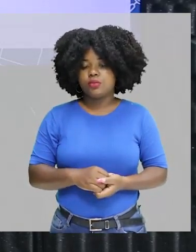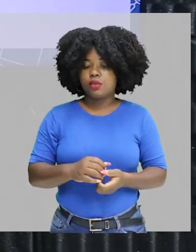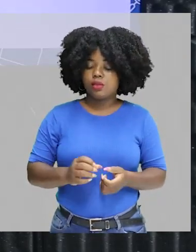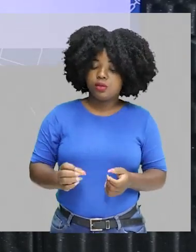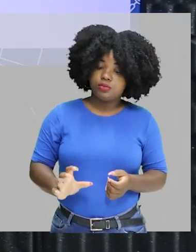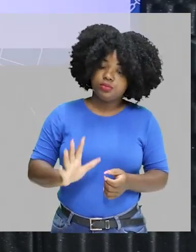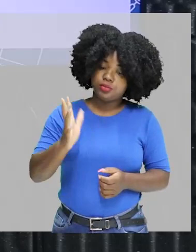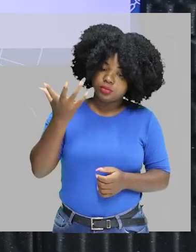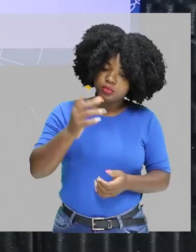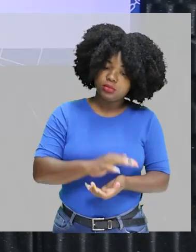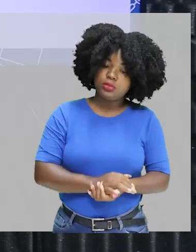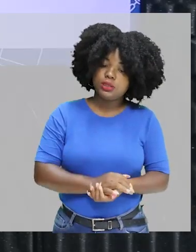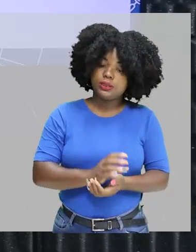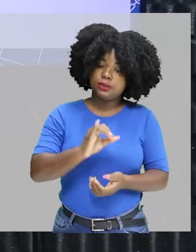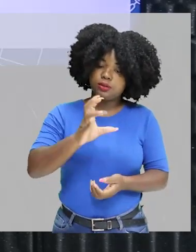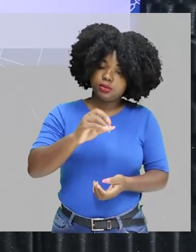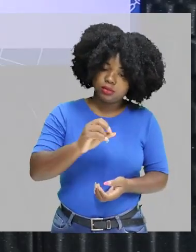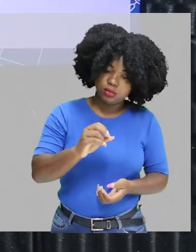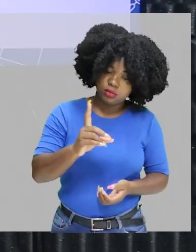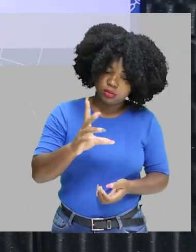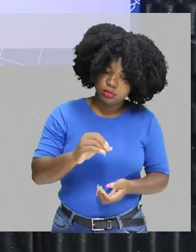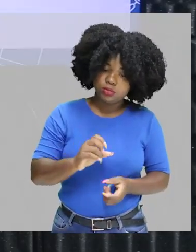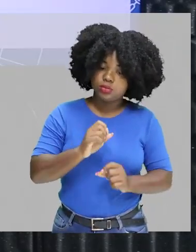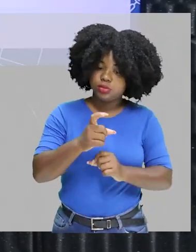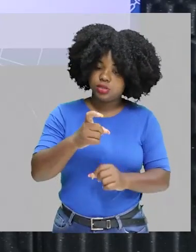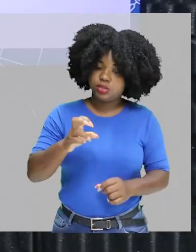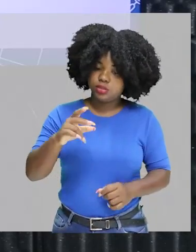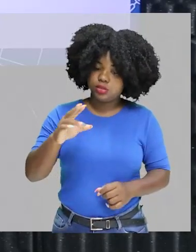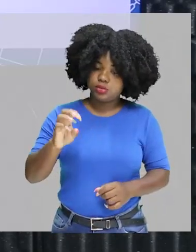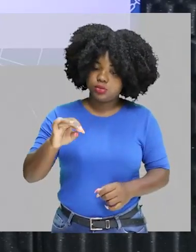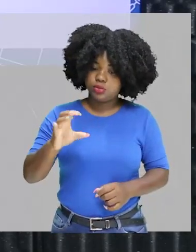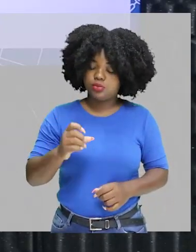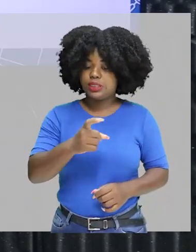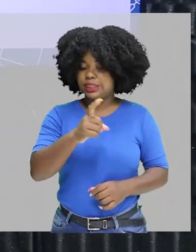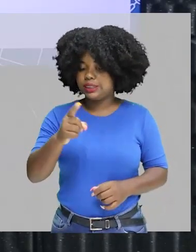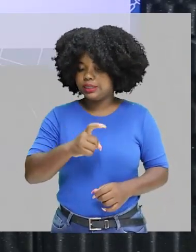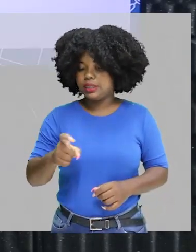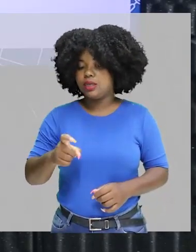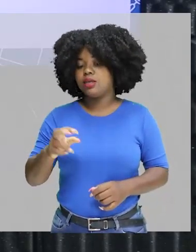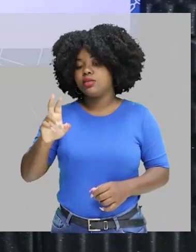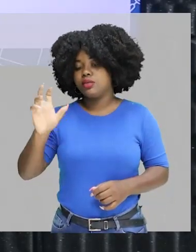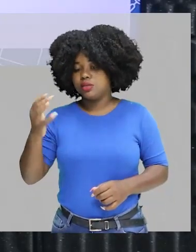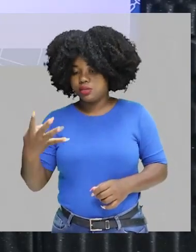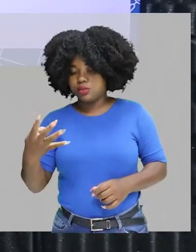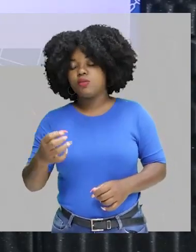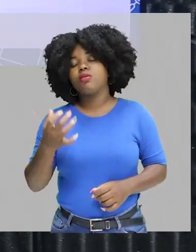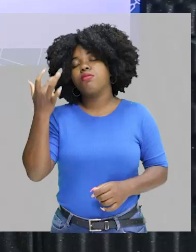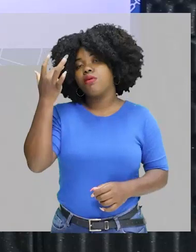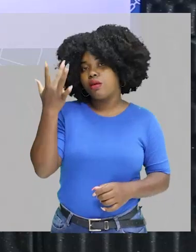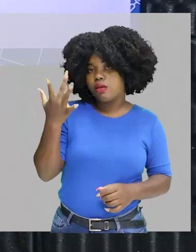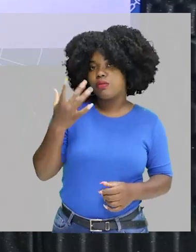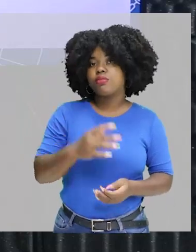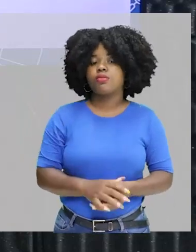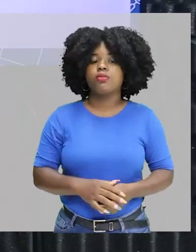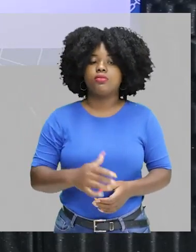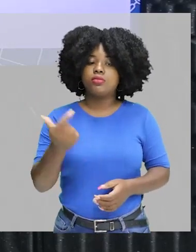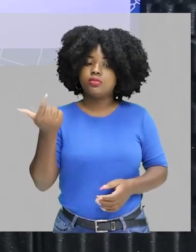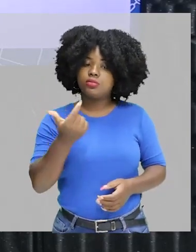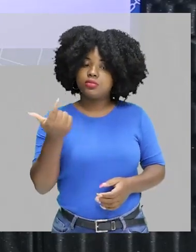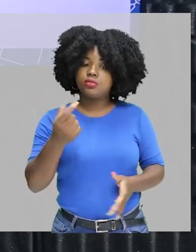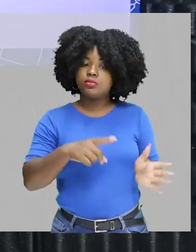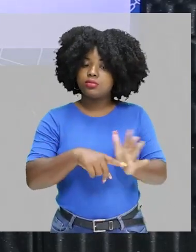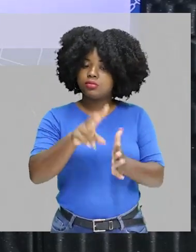pelo iodo após a emissão beta é o elemento xenônio. Show de bola, muito fácil, não é? Vamos para mais uma.